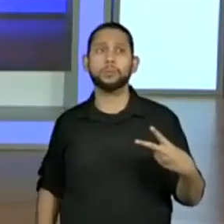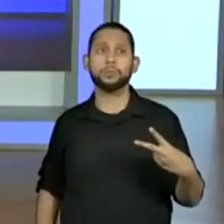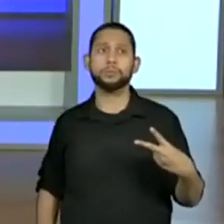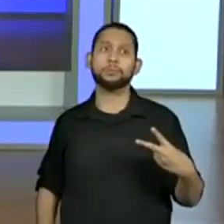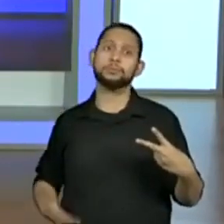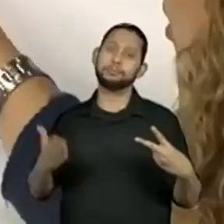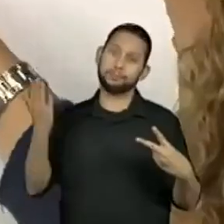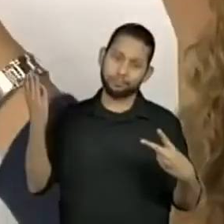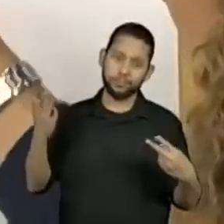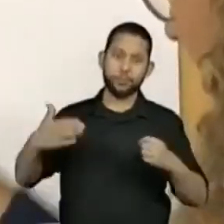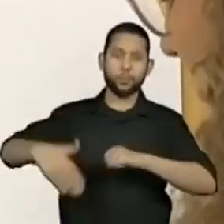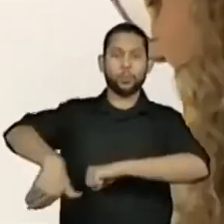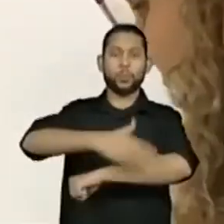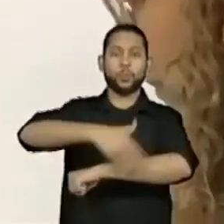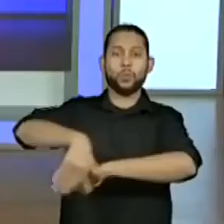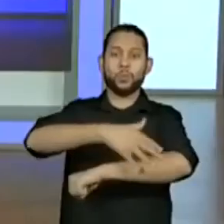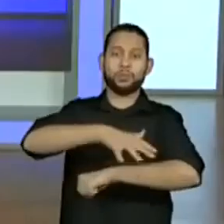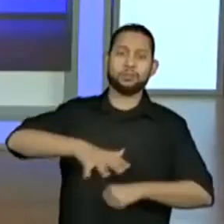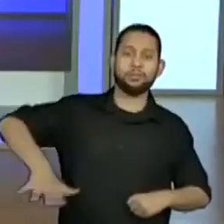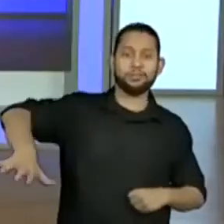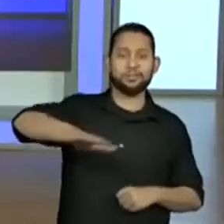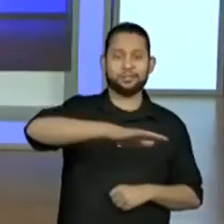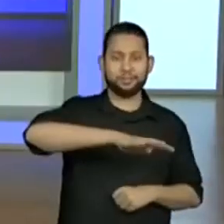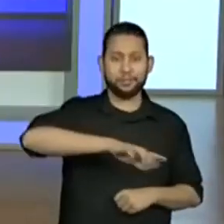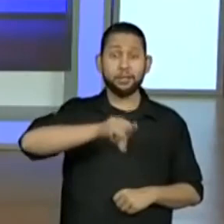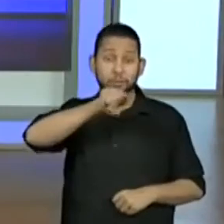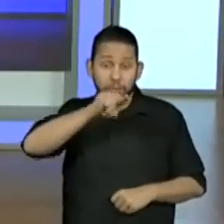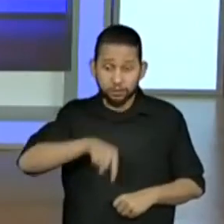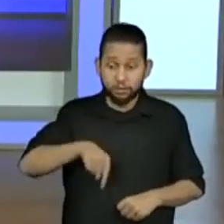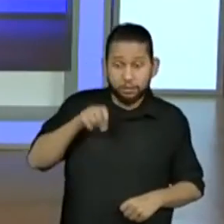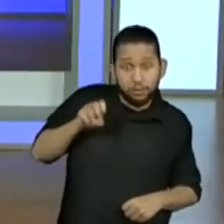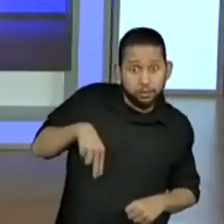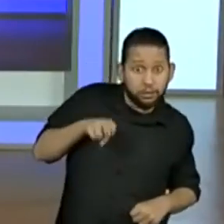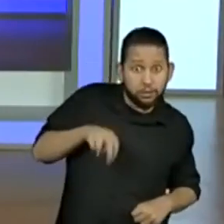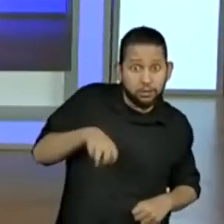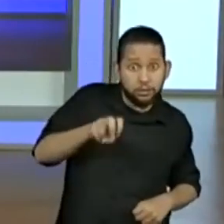mesmo, as ruas. Então vamos lá.